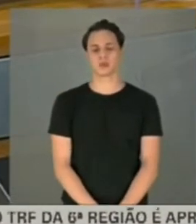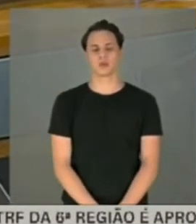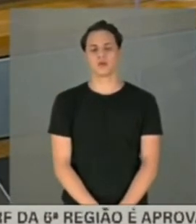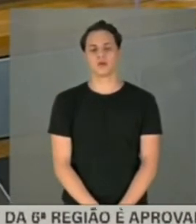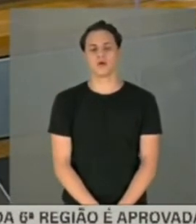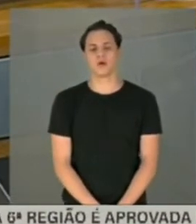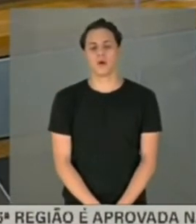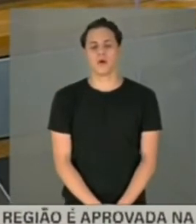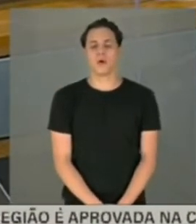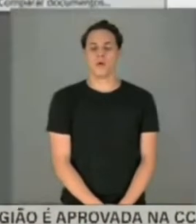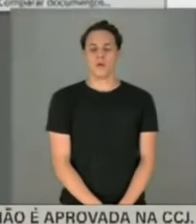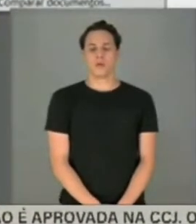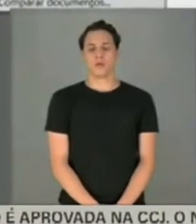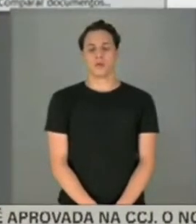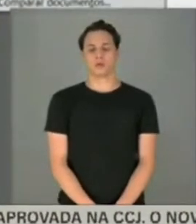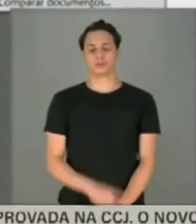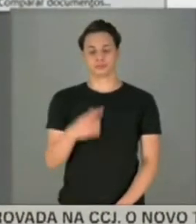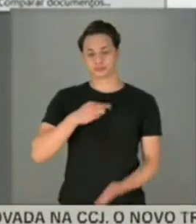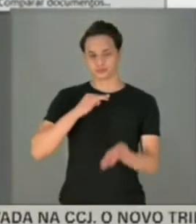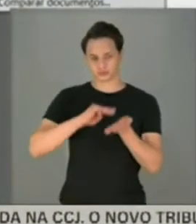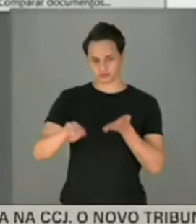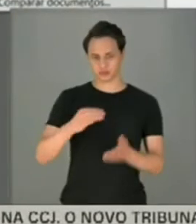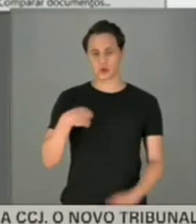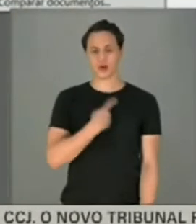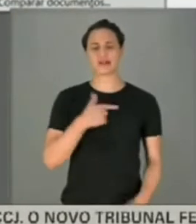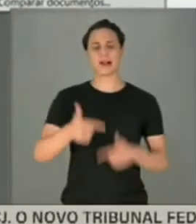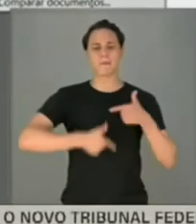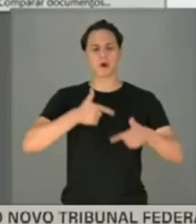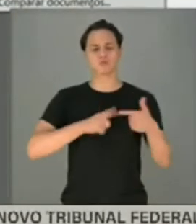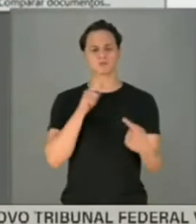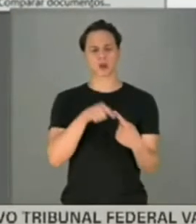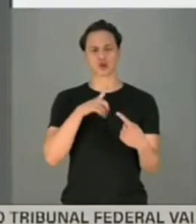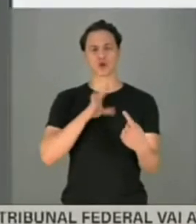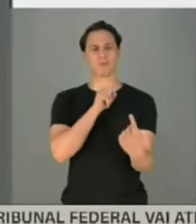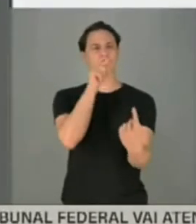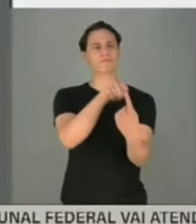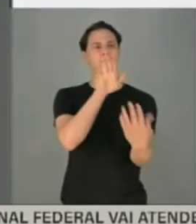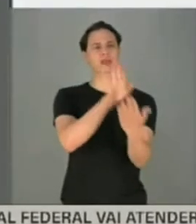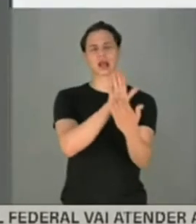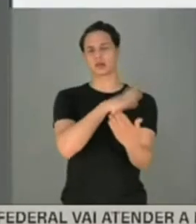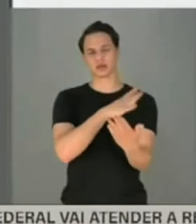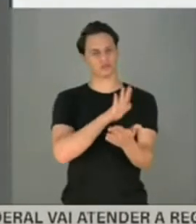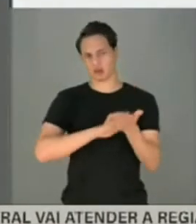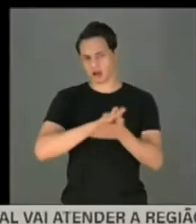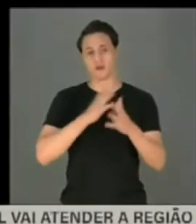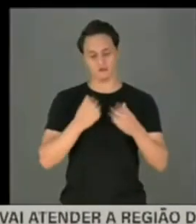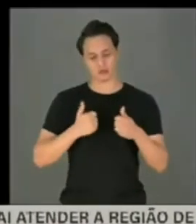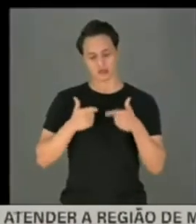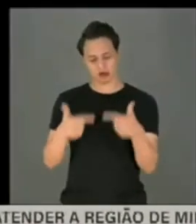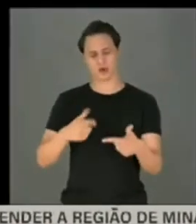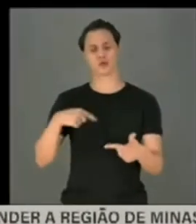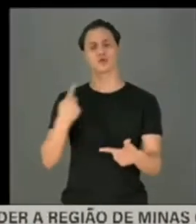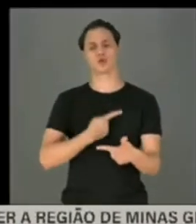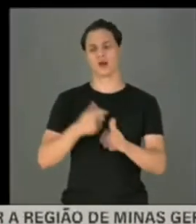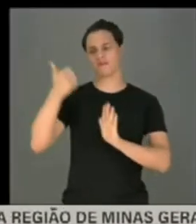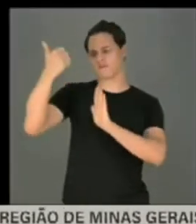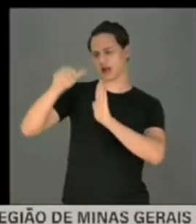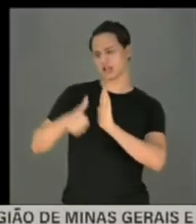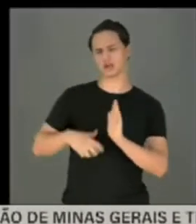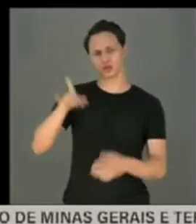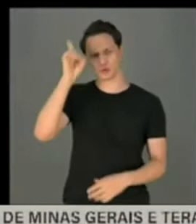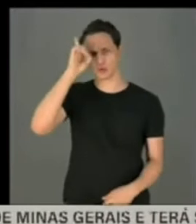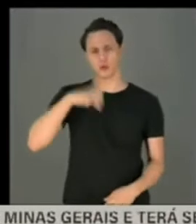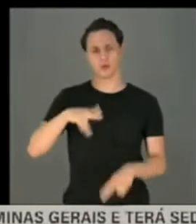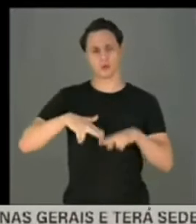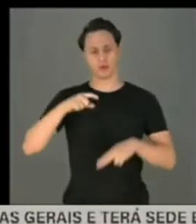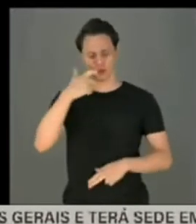Estamos aqui para trabalhar, não bater meta, então vamos fazer o que deve ser feito. Todos somos avaliados diariamente pelo nosso